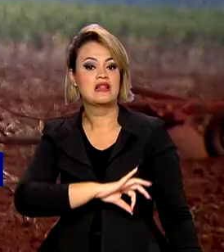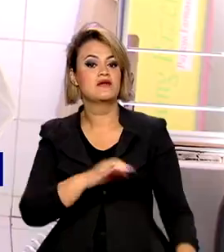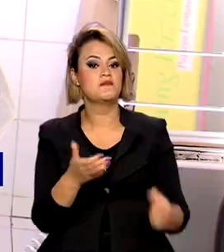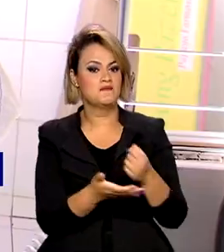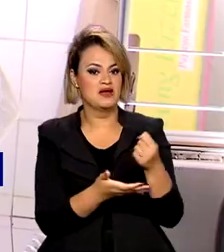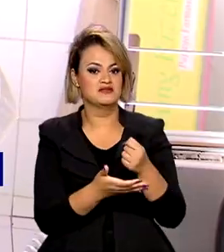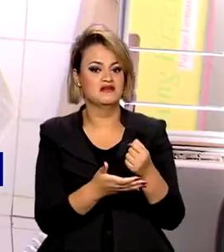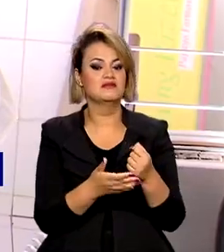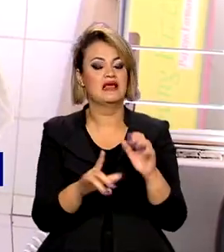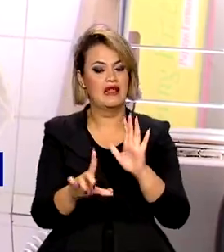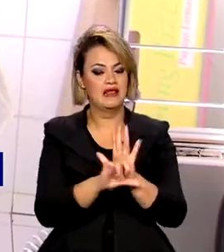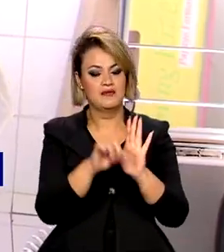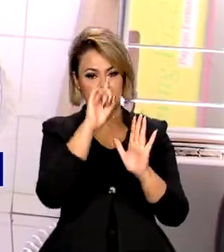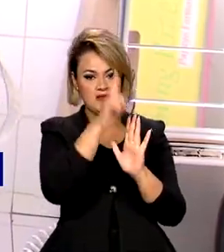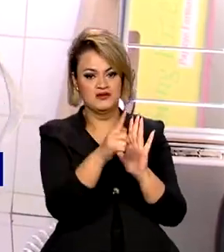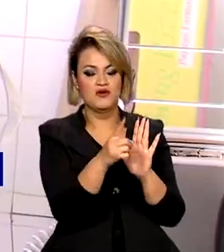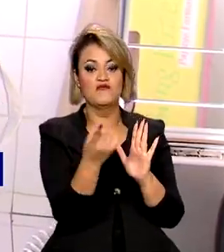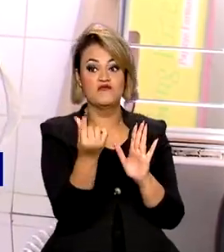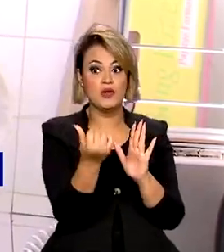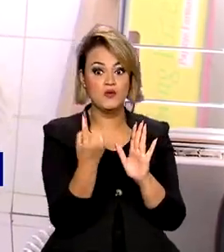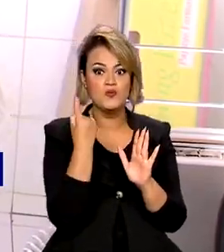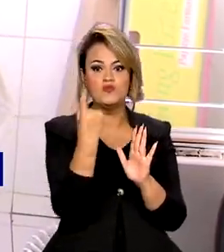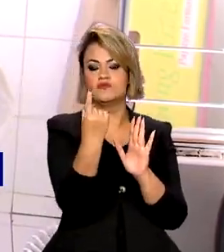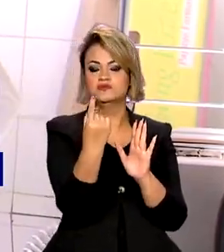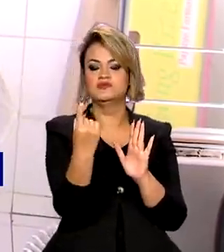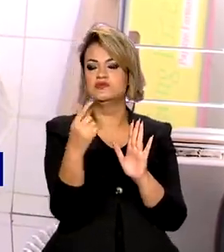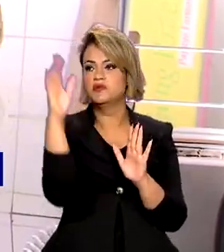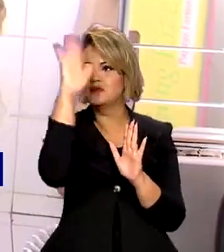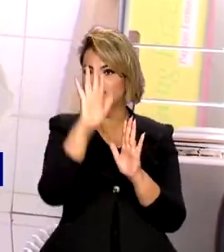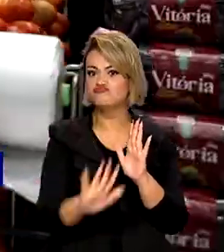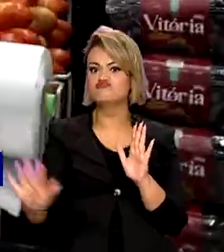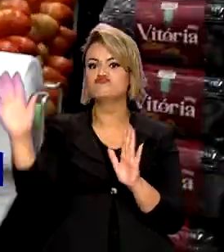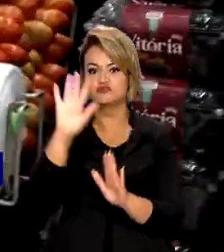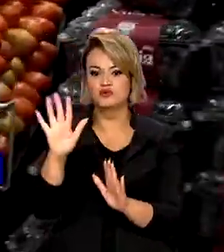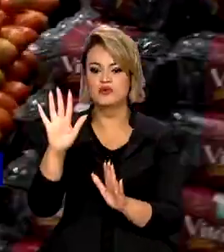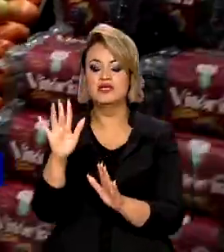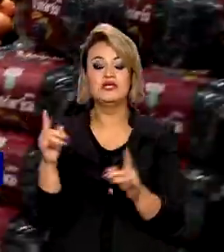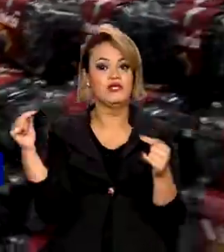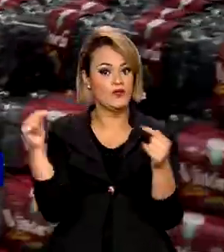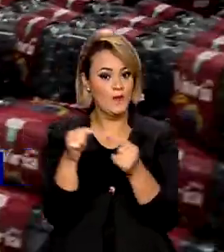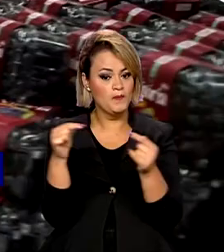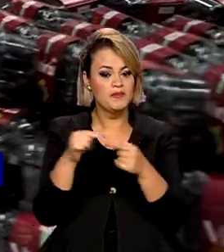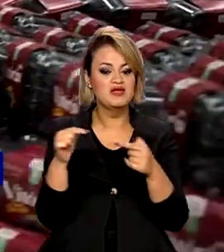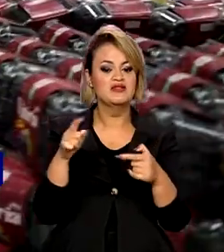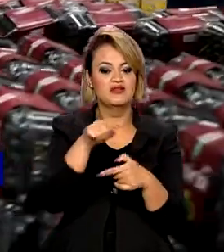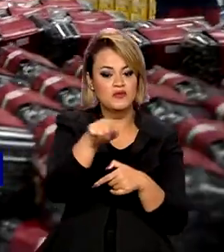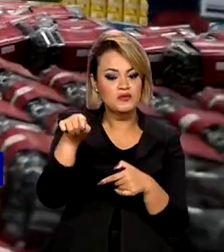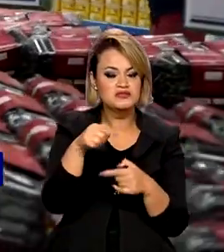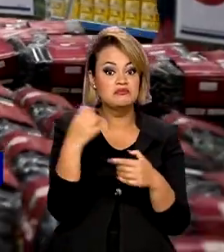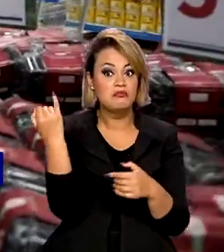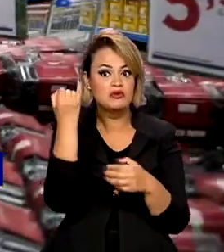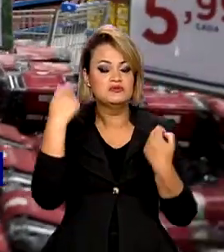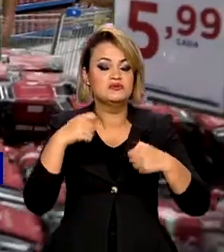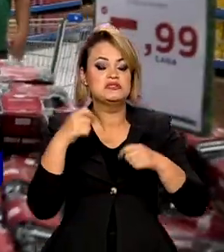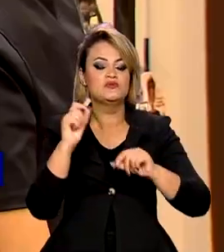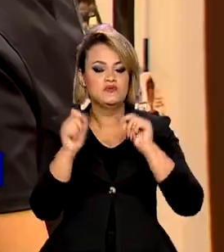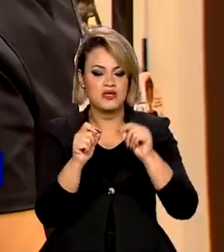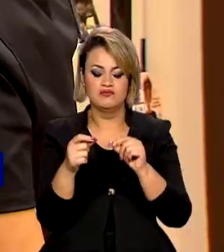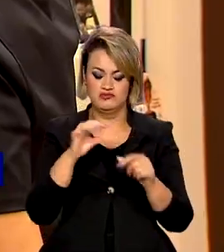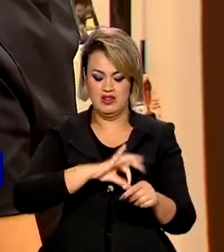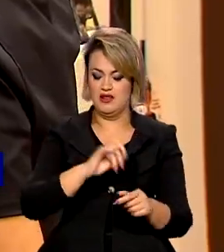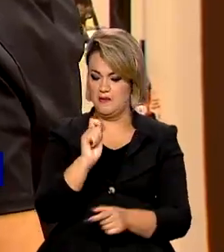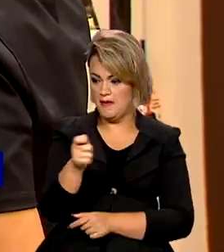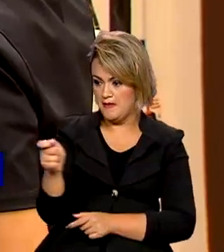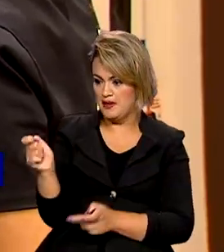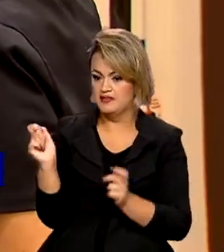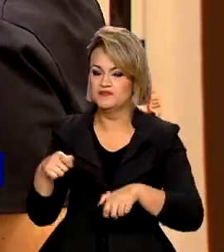fixado em lei, com valor único para todo o país e que atenda necessidades vitais básicas. E para